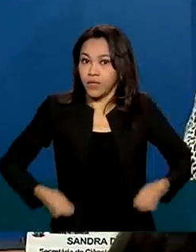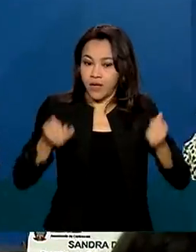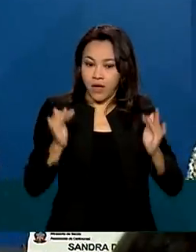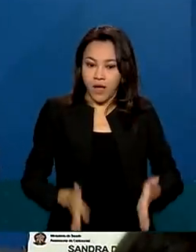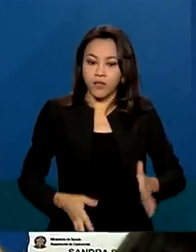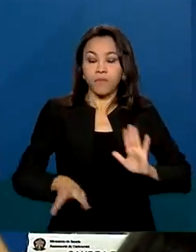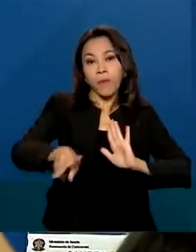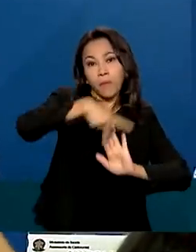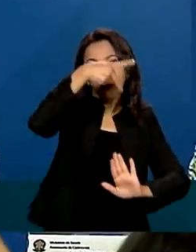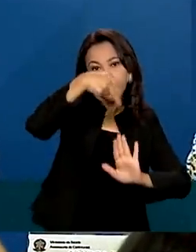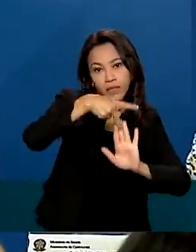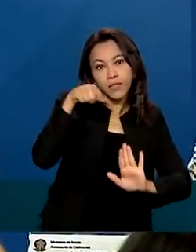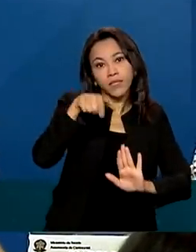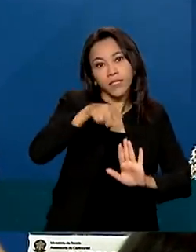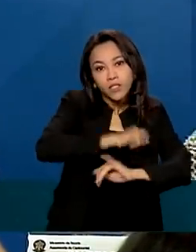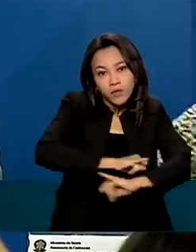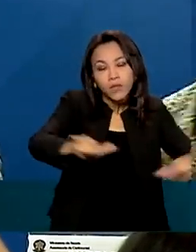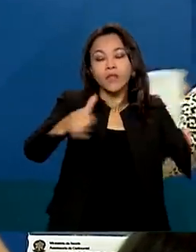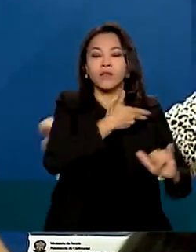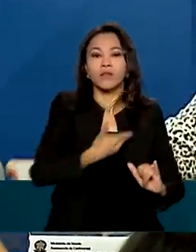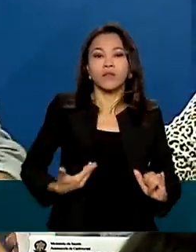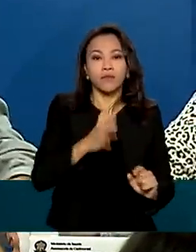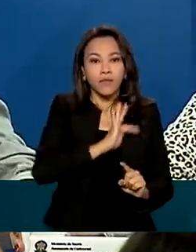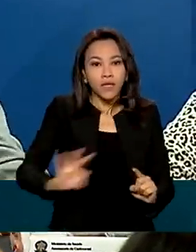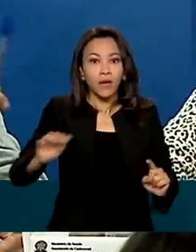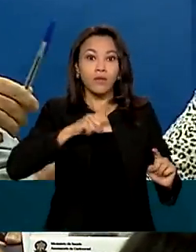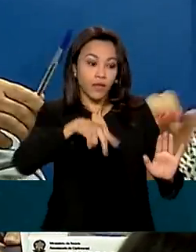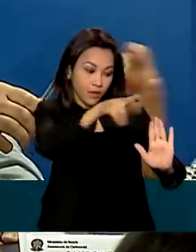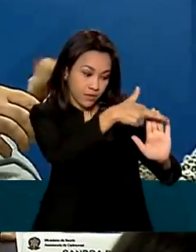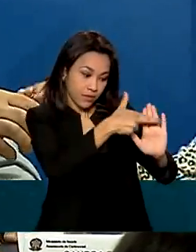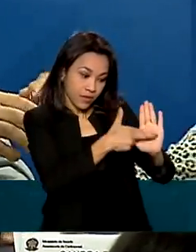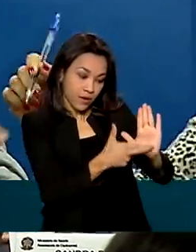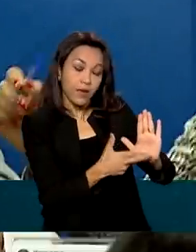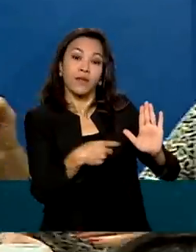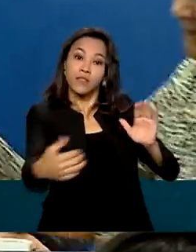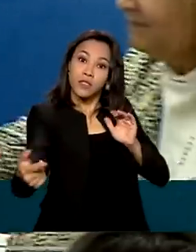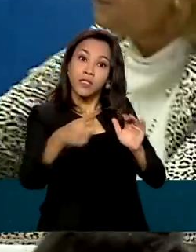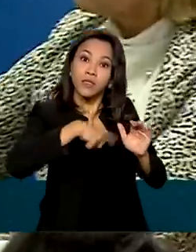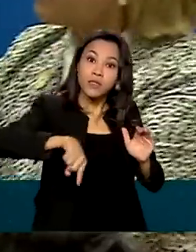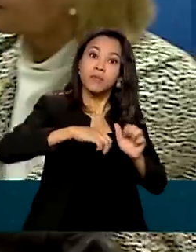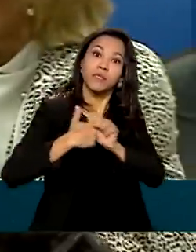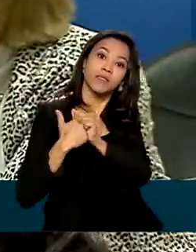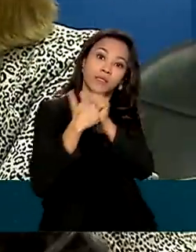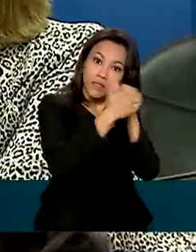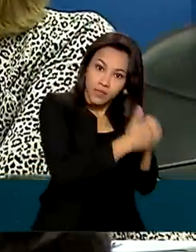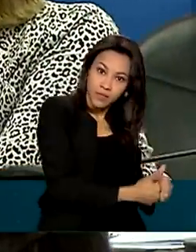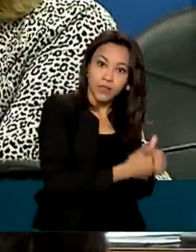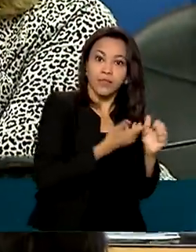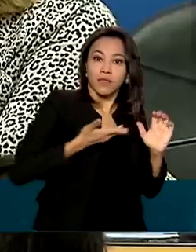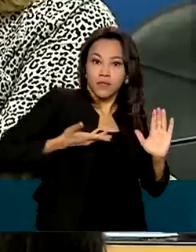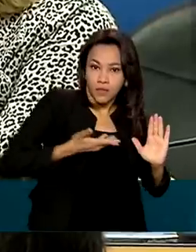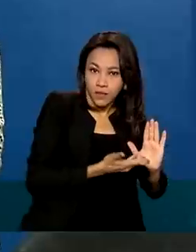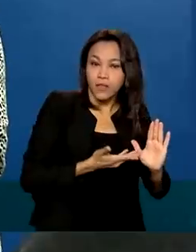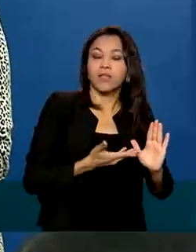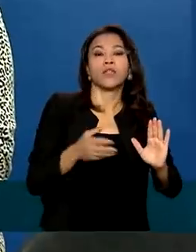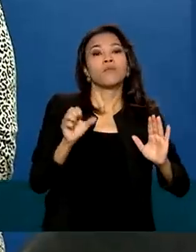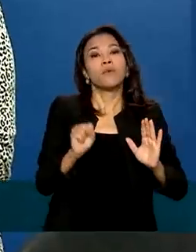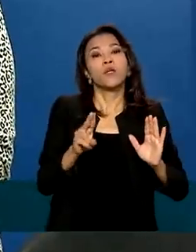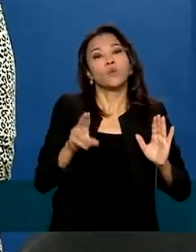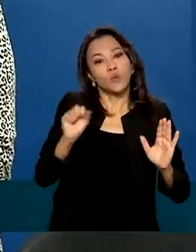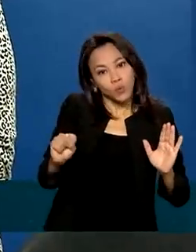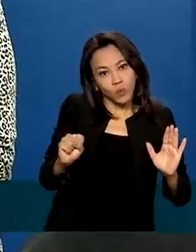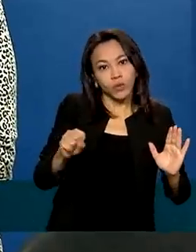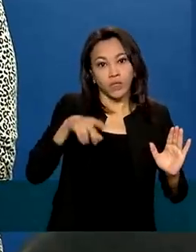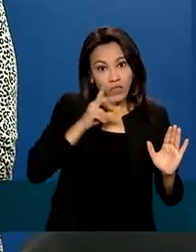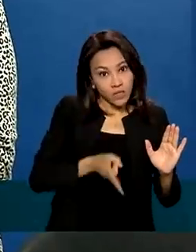portaria editada pelo governo federal regulamenta o procedimento a ser adotado pelo Departamento de Auditoria do SUS, sempre